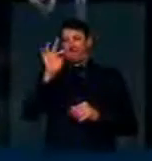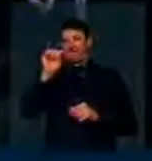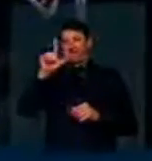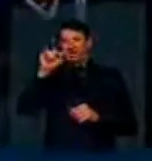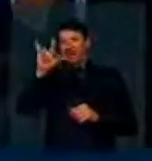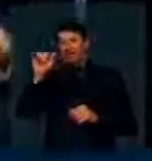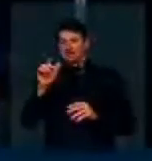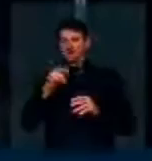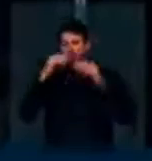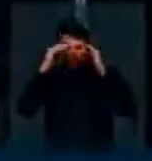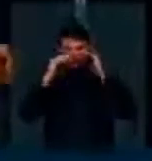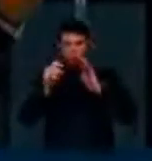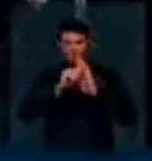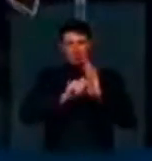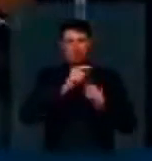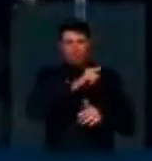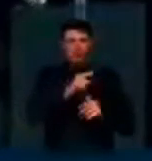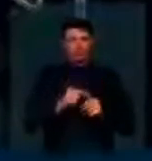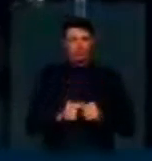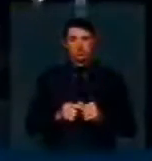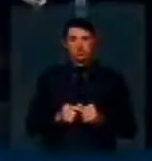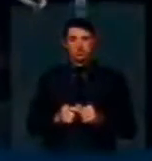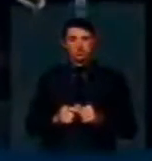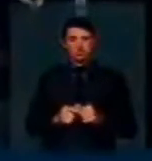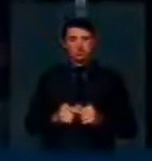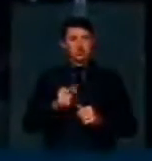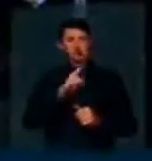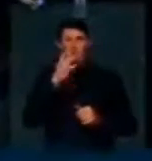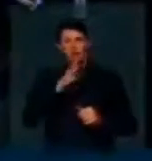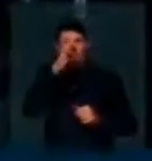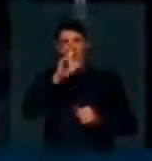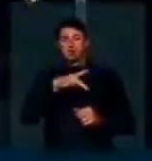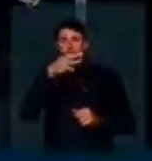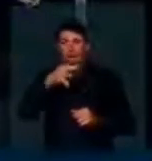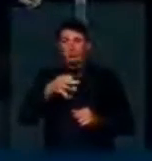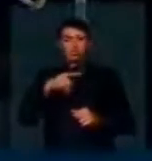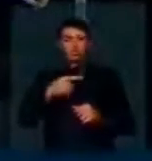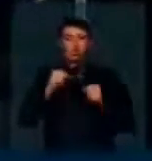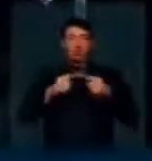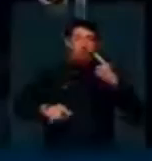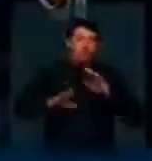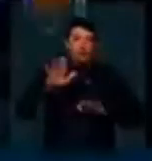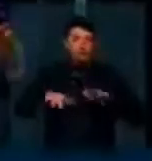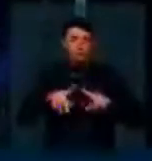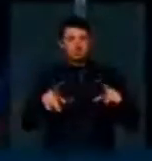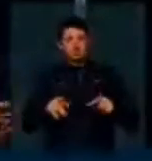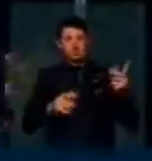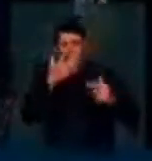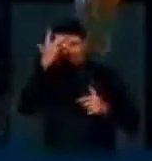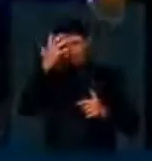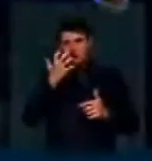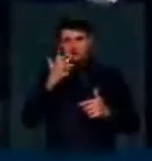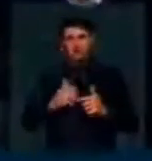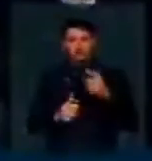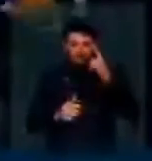ponto, porque eu respeito o relator e essa palavra foi dele, ele não faz falácia, ele tem posições que eu posso divergir, mas ele é sério no